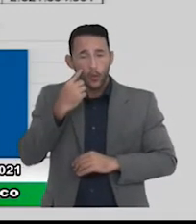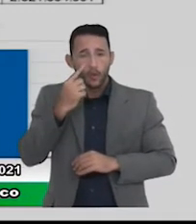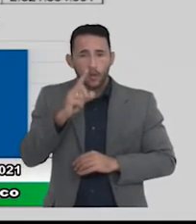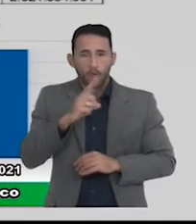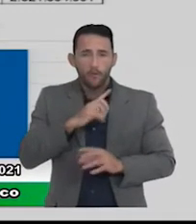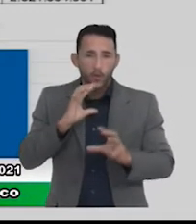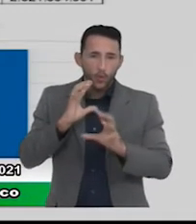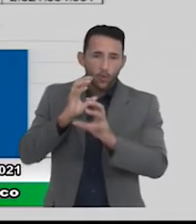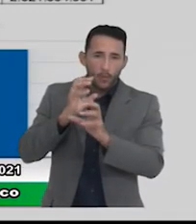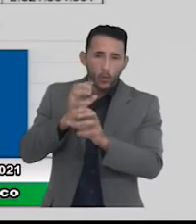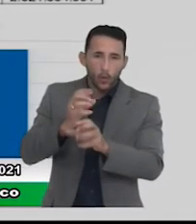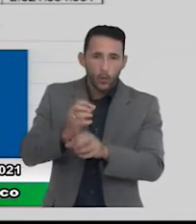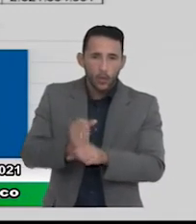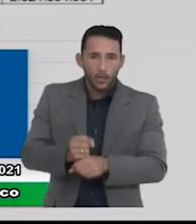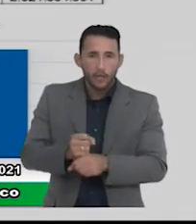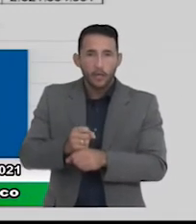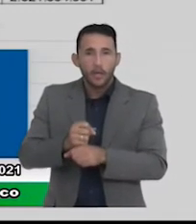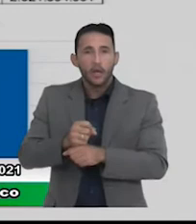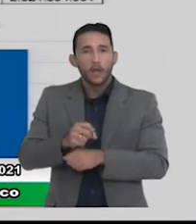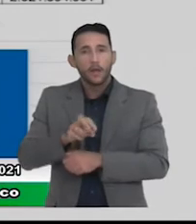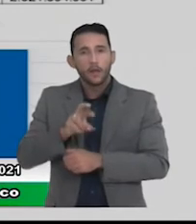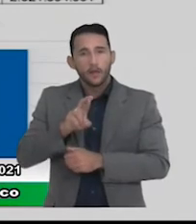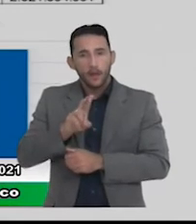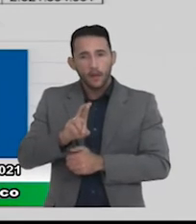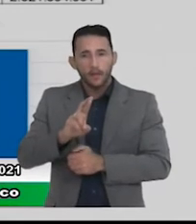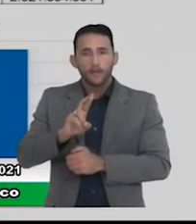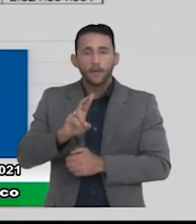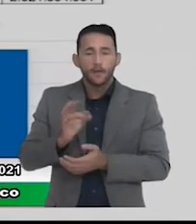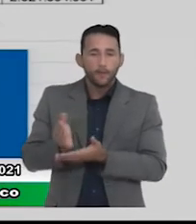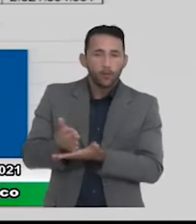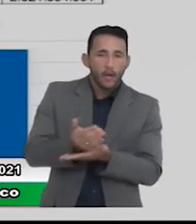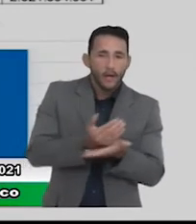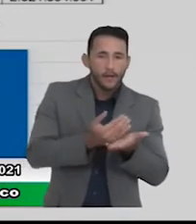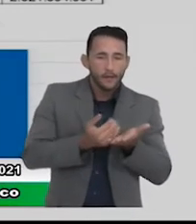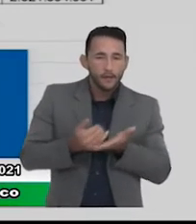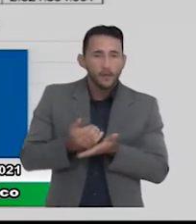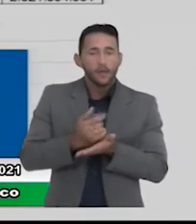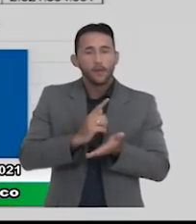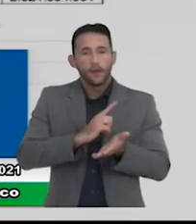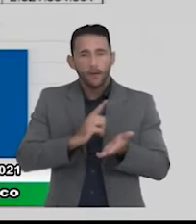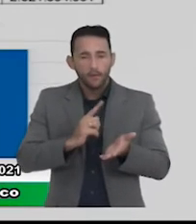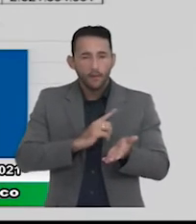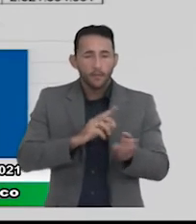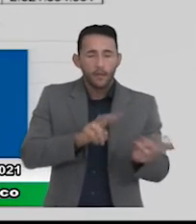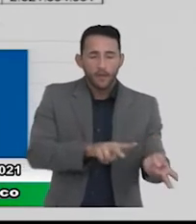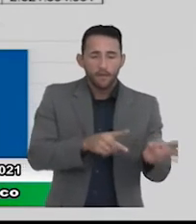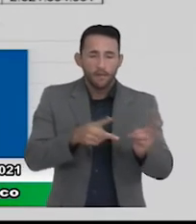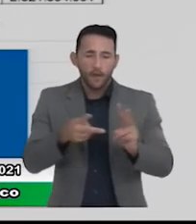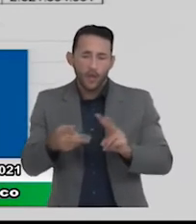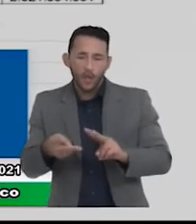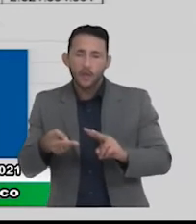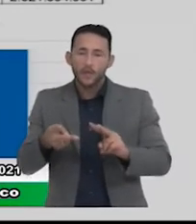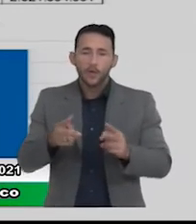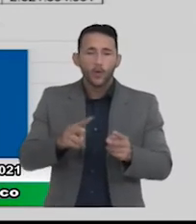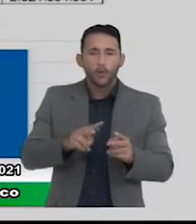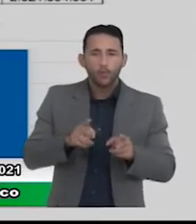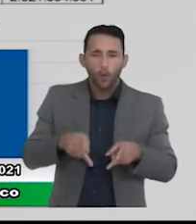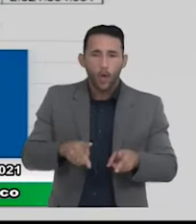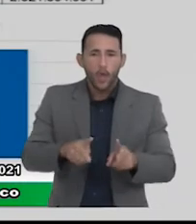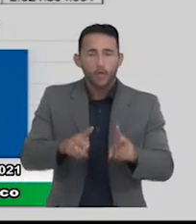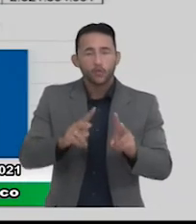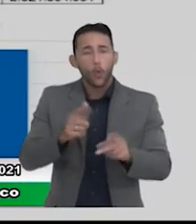das receitas tributárias de contribuição patrimonial serviços industriais transferências correntes e outras receitas